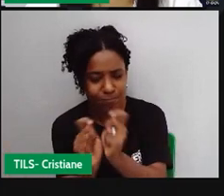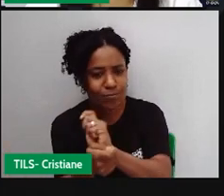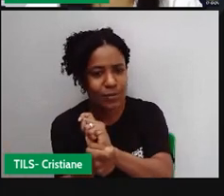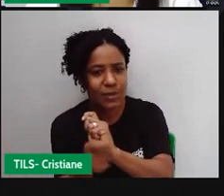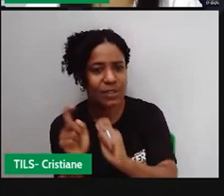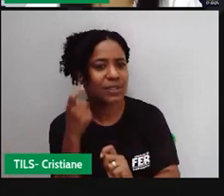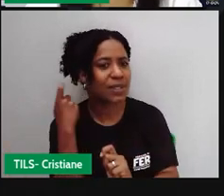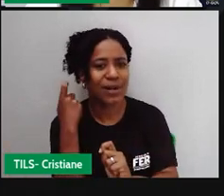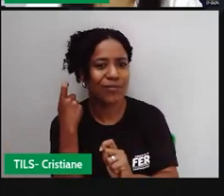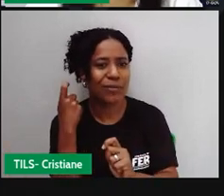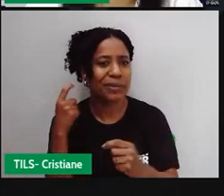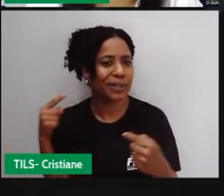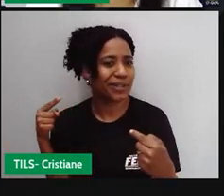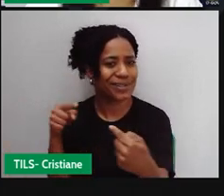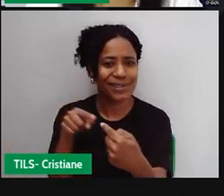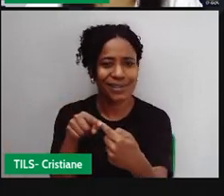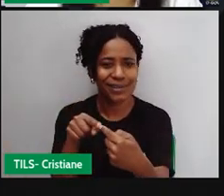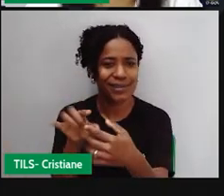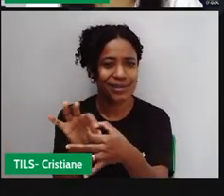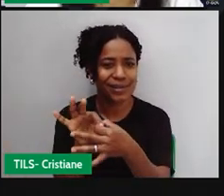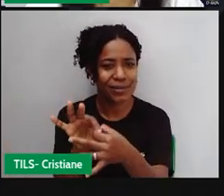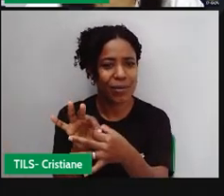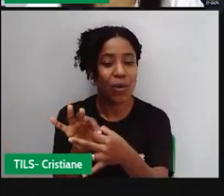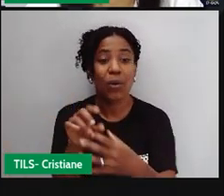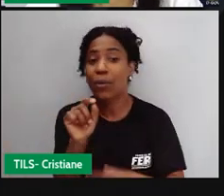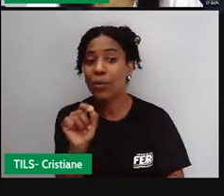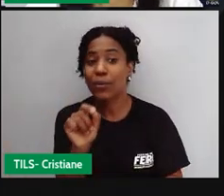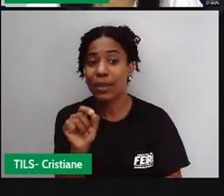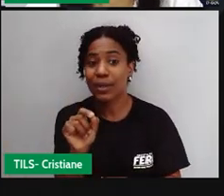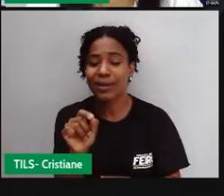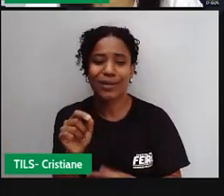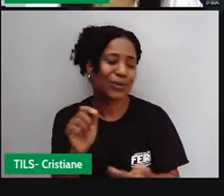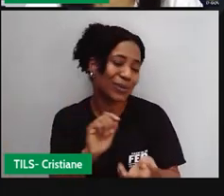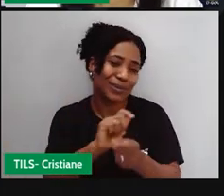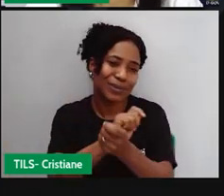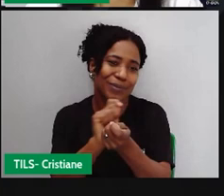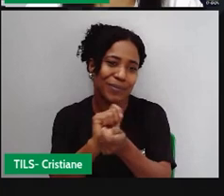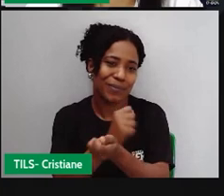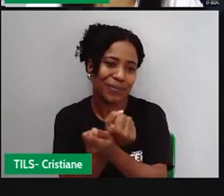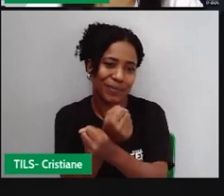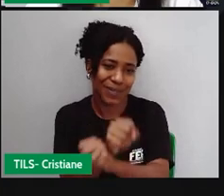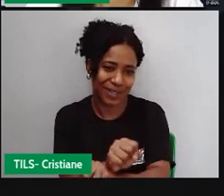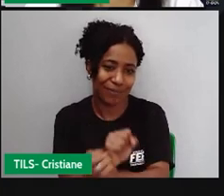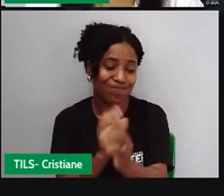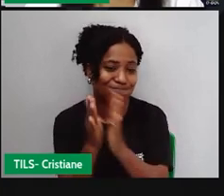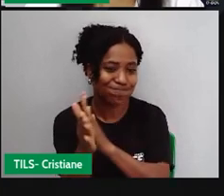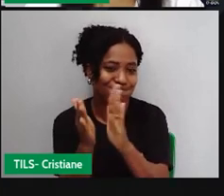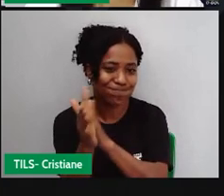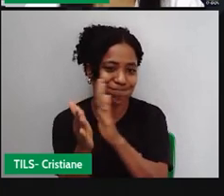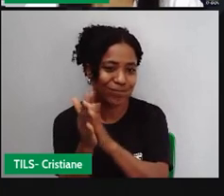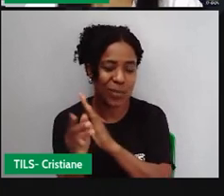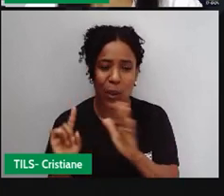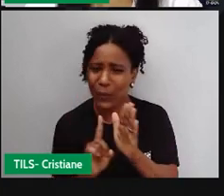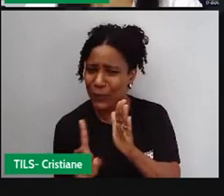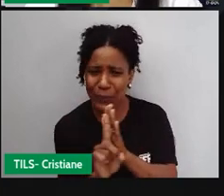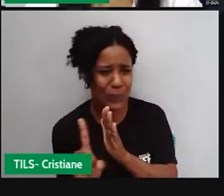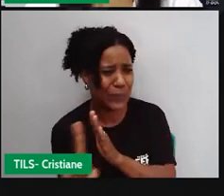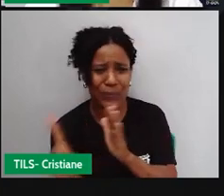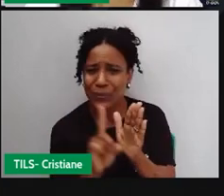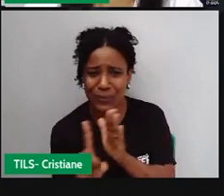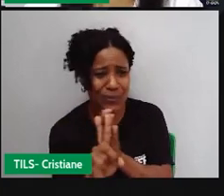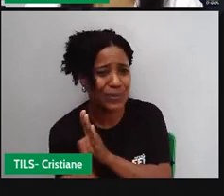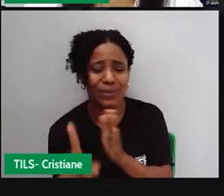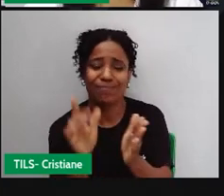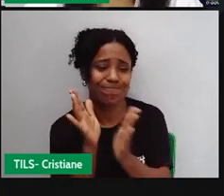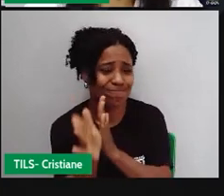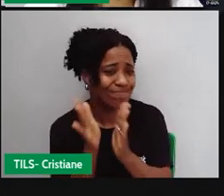que fugiram da crueldade da escravidão e refugiaram-se das matas. Então, que a gente observa que o que